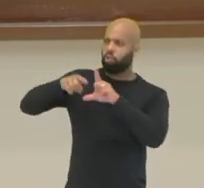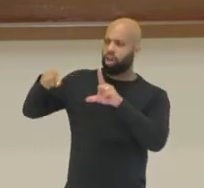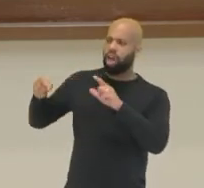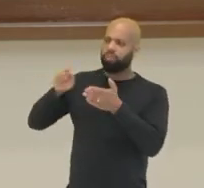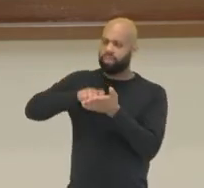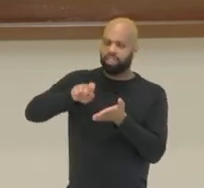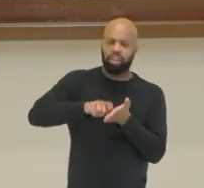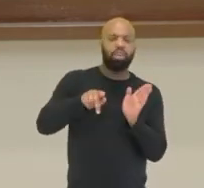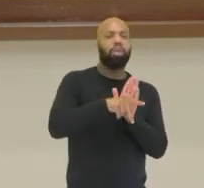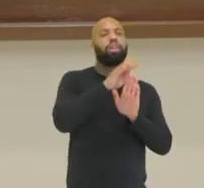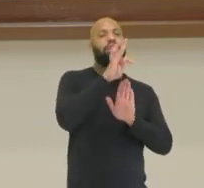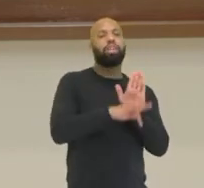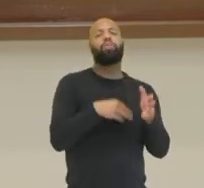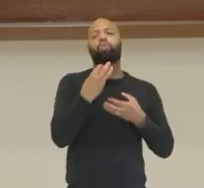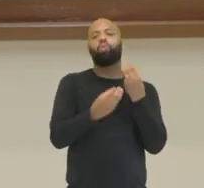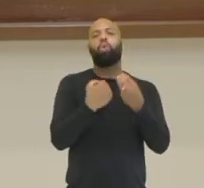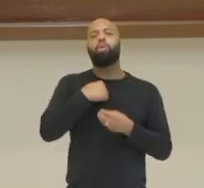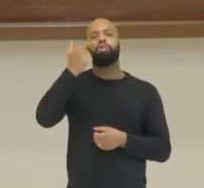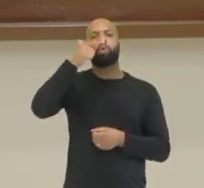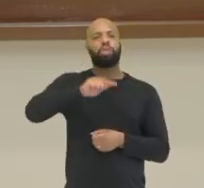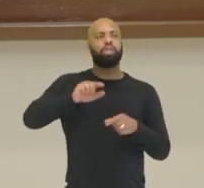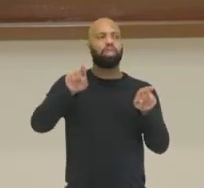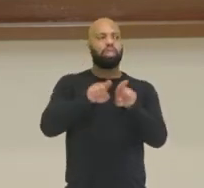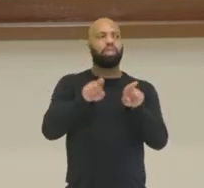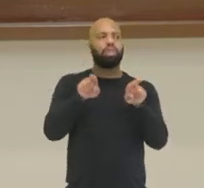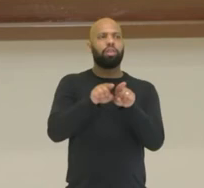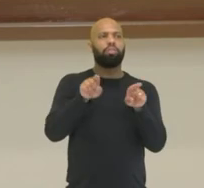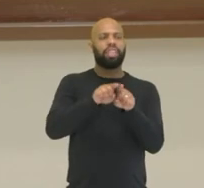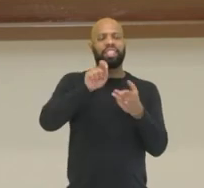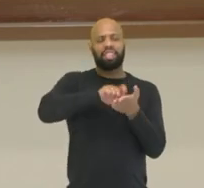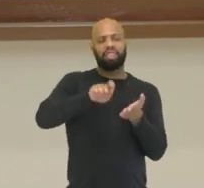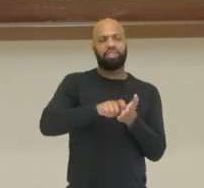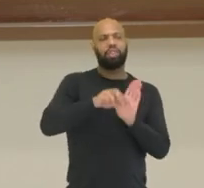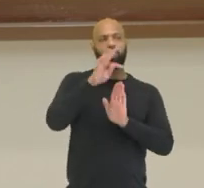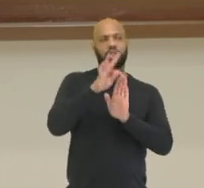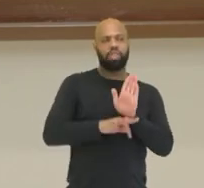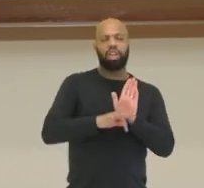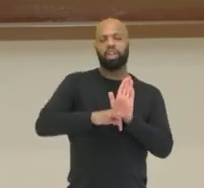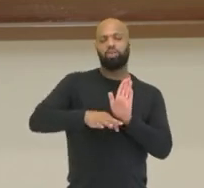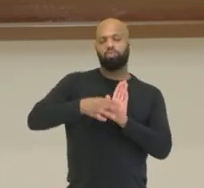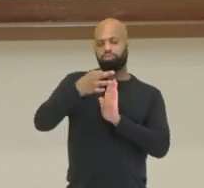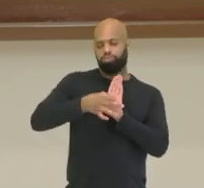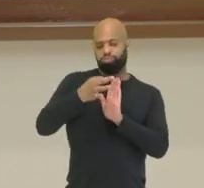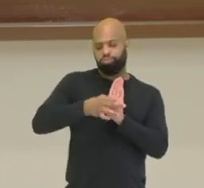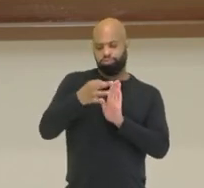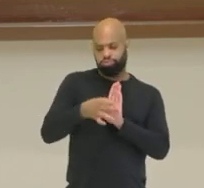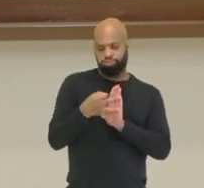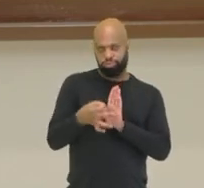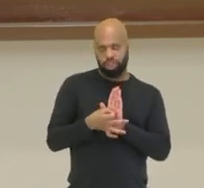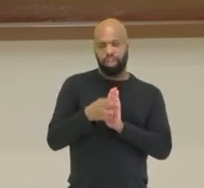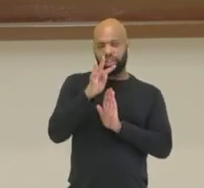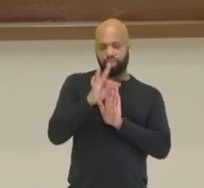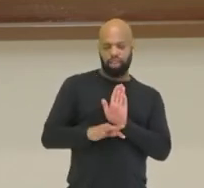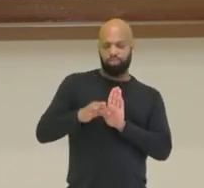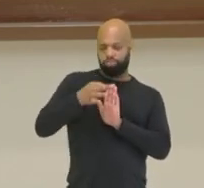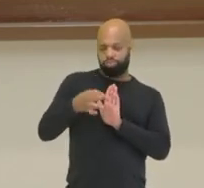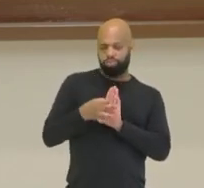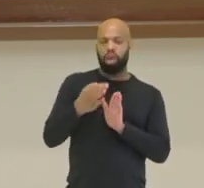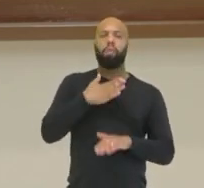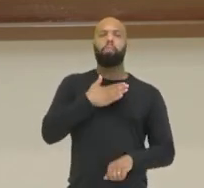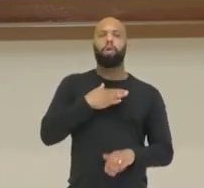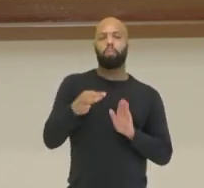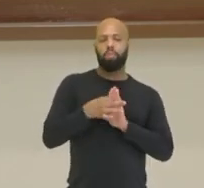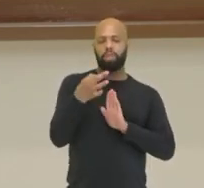em prosa? Como que às vezes eu posso colocar num texto dissertativo argumentativo, num texto de opinião, a minha